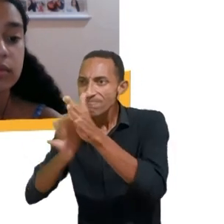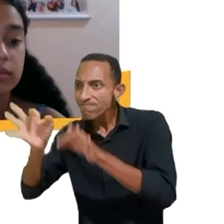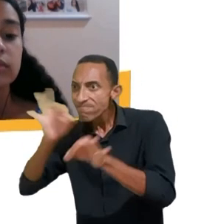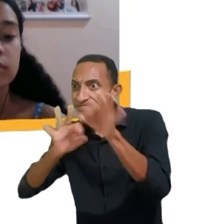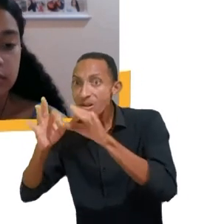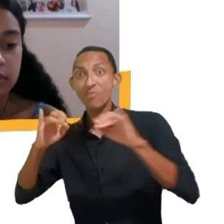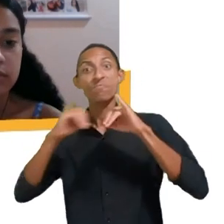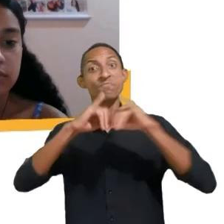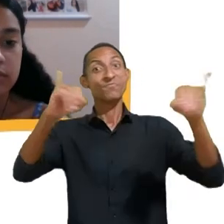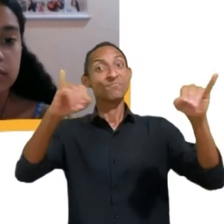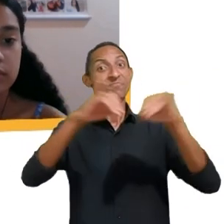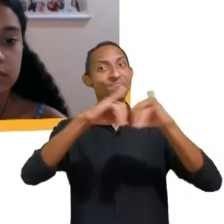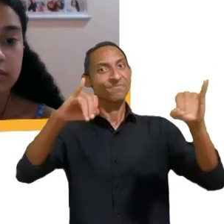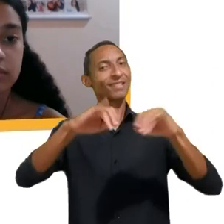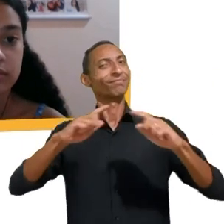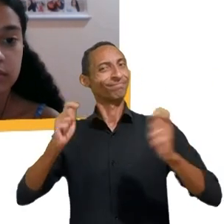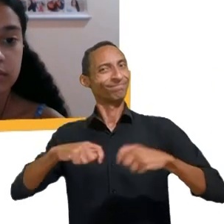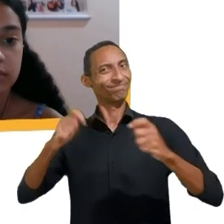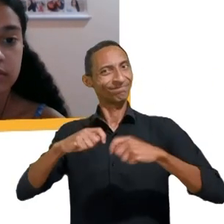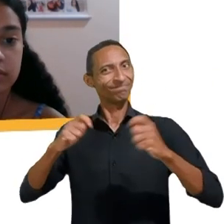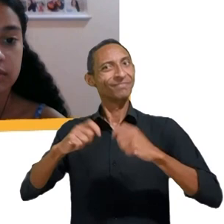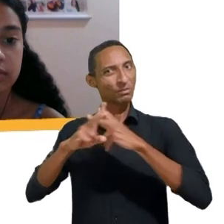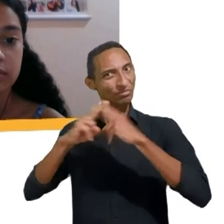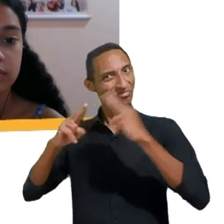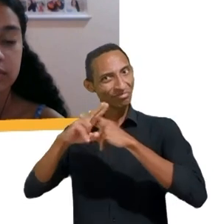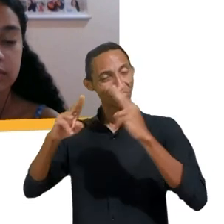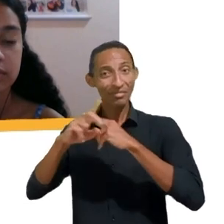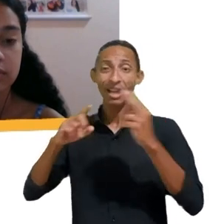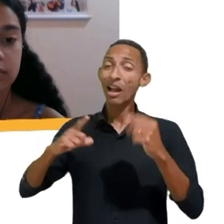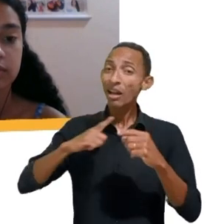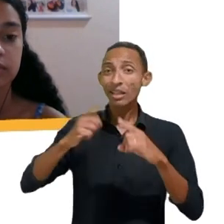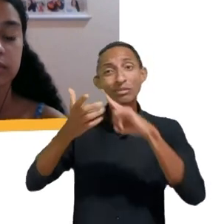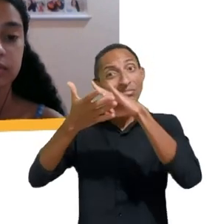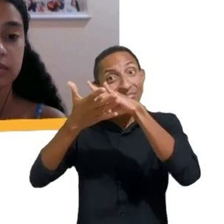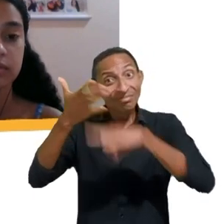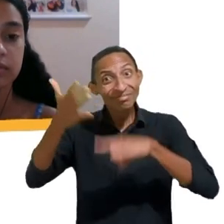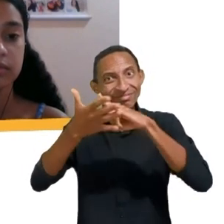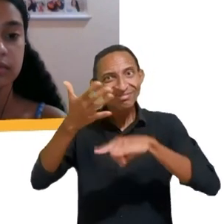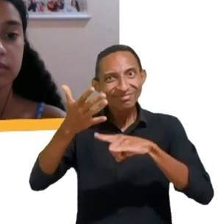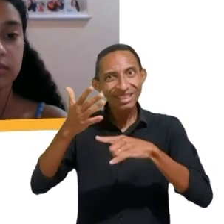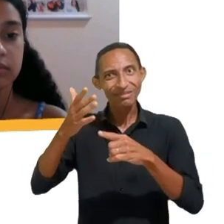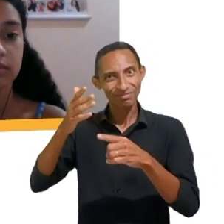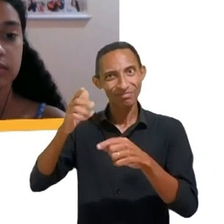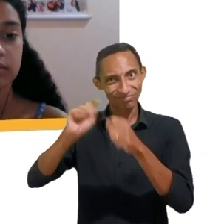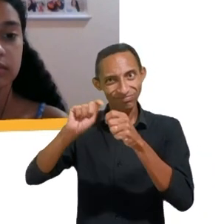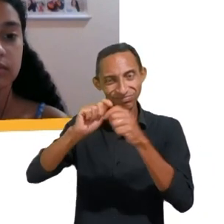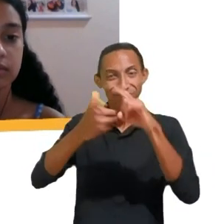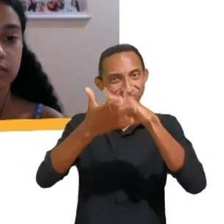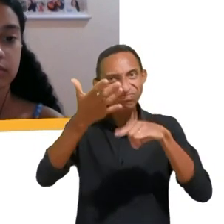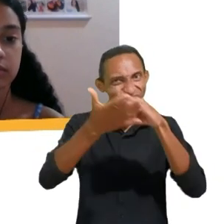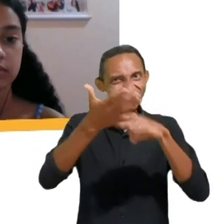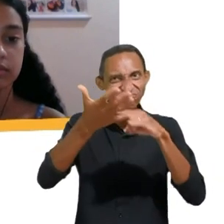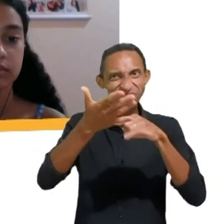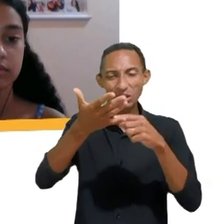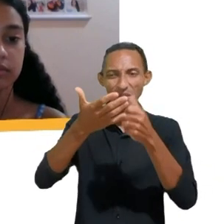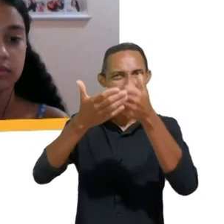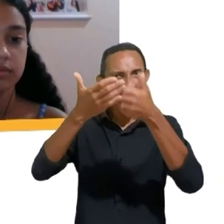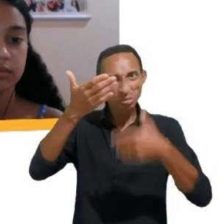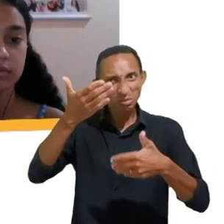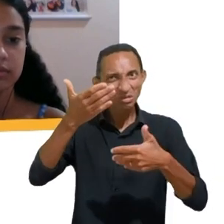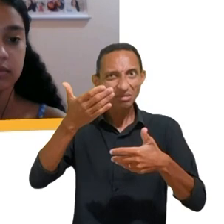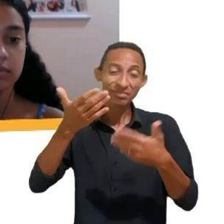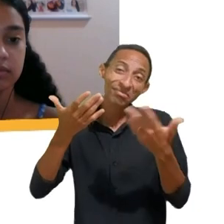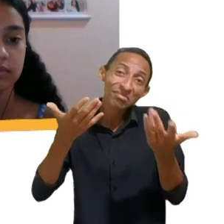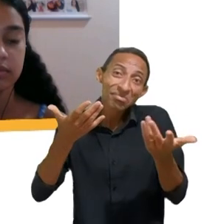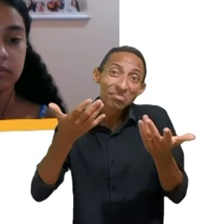espécie de apostila, um documento que ajuda você a orientar o seu filho melhor, mas eu achei a apostila só em inglês, o conteúdo só em